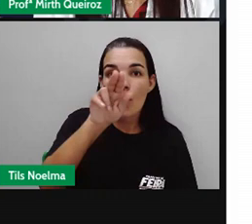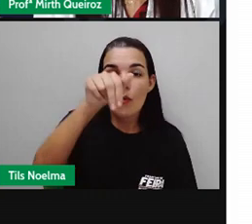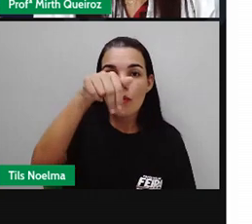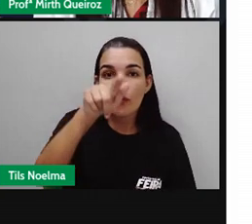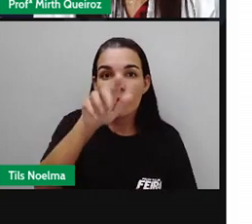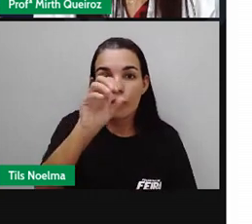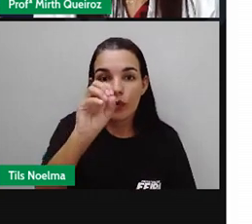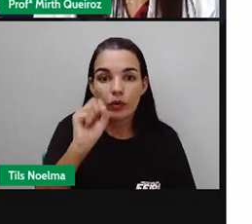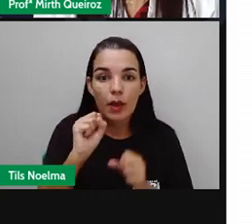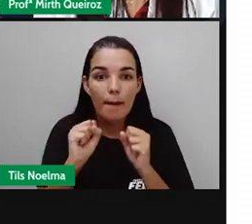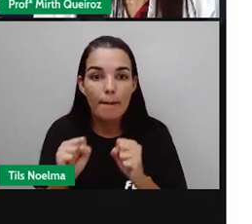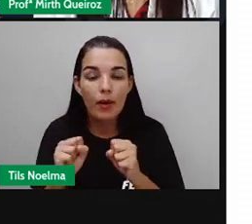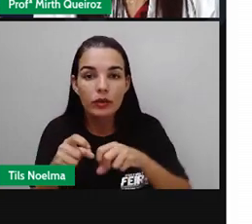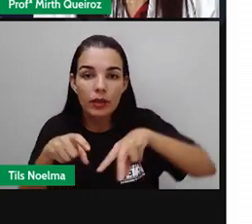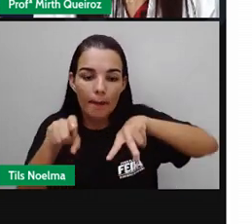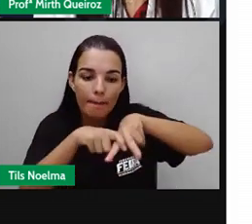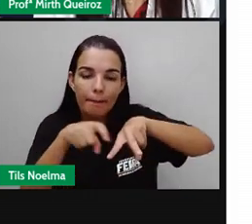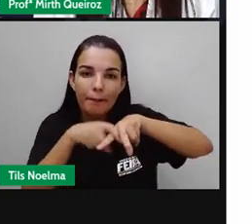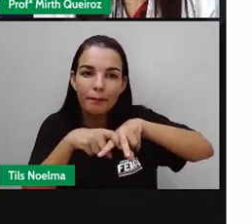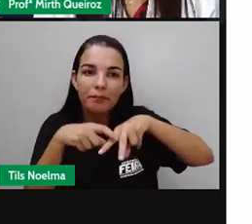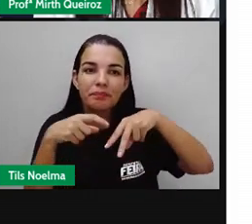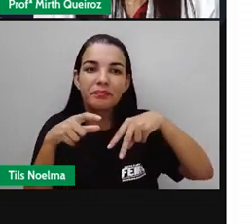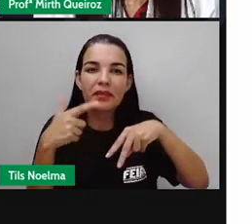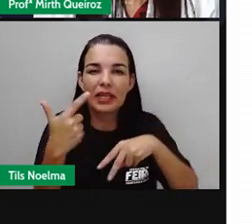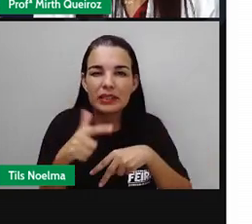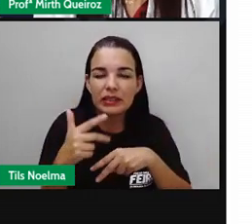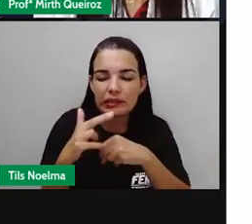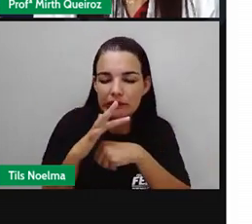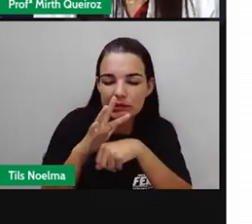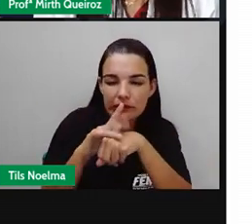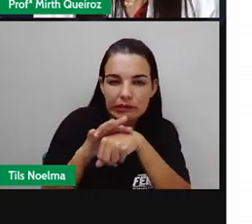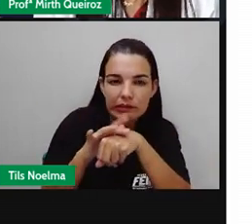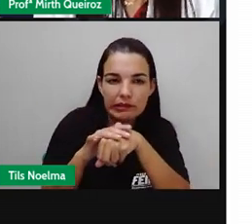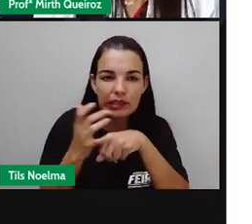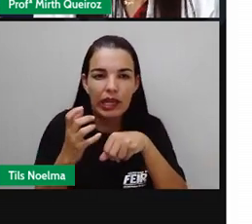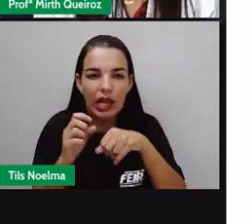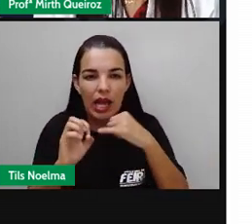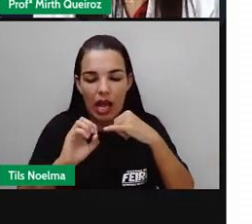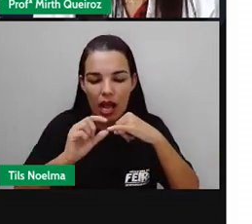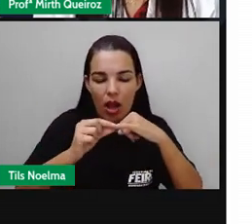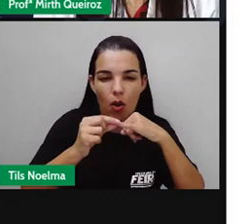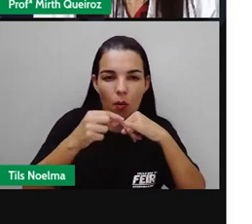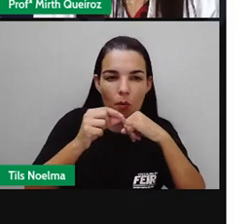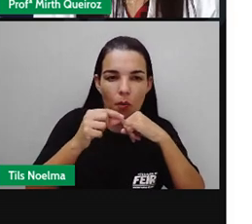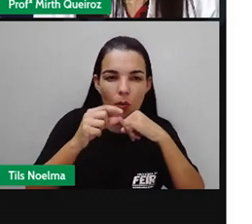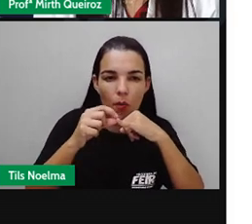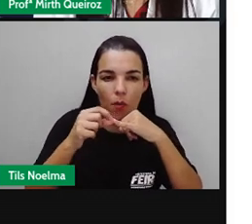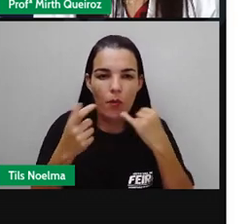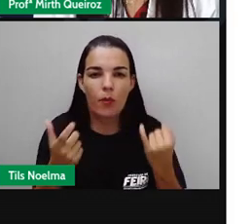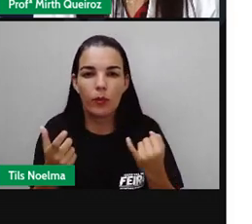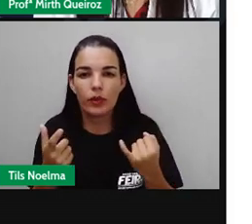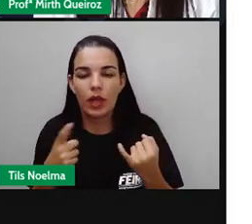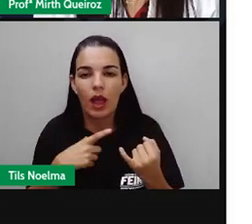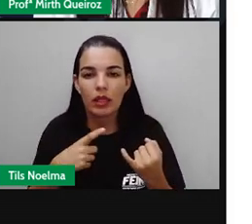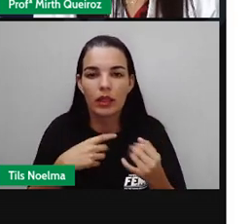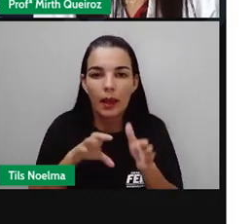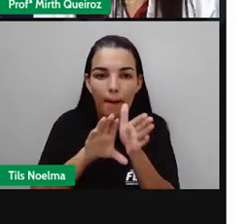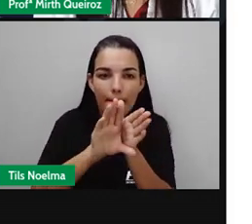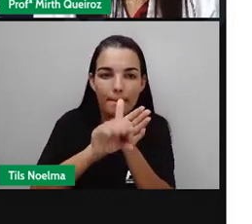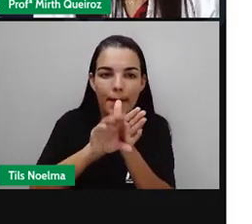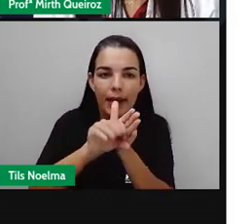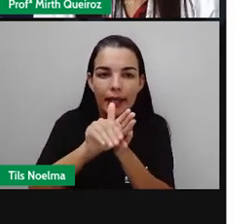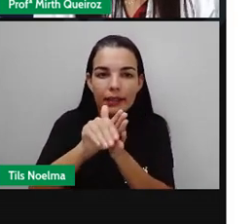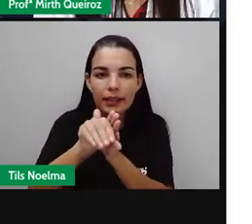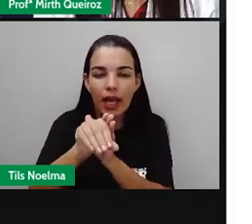podem causar aí pé de atleta, tina, no caso, micose. Bactérias que podem causar